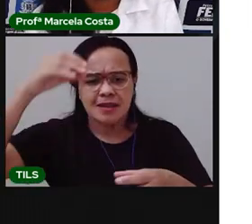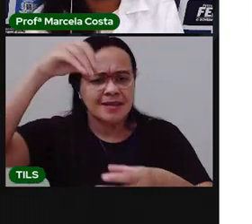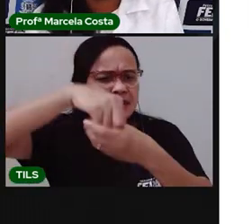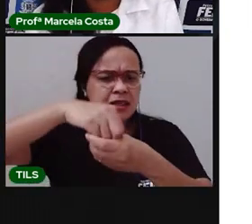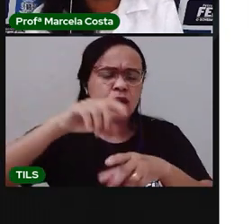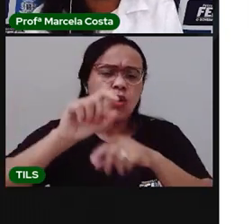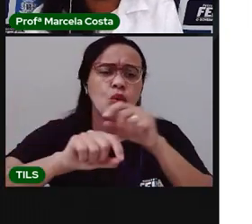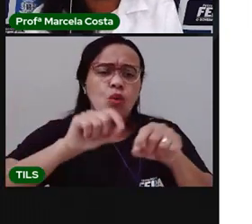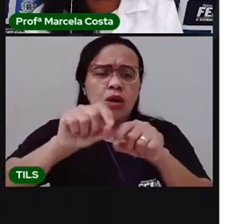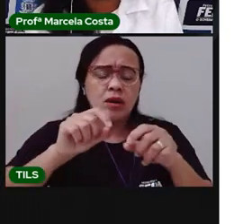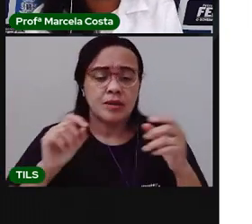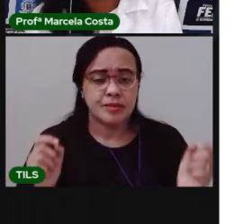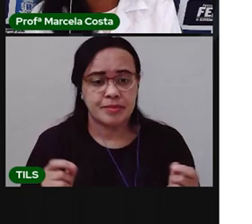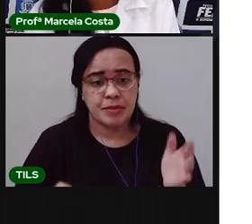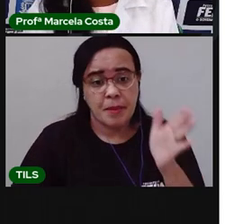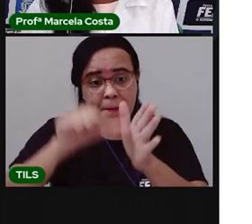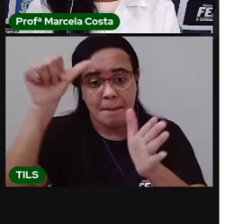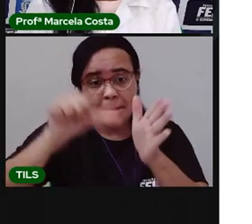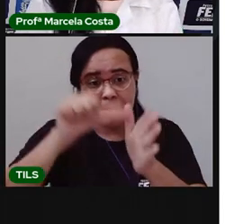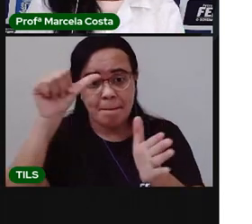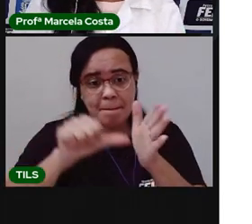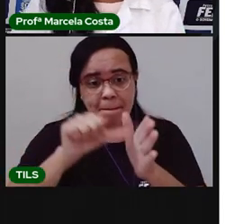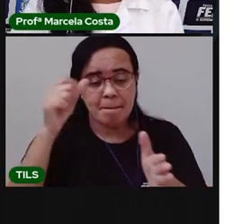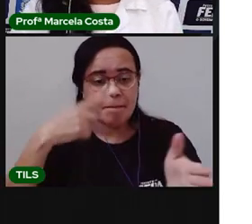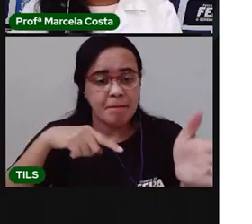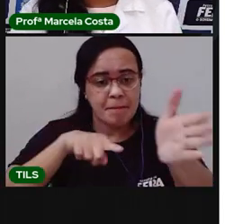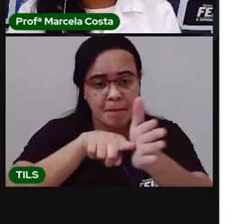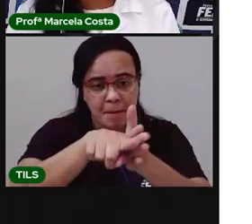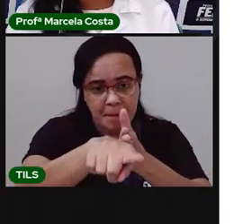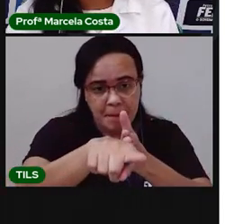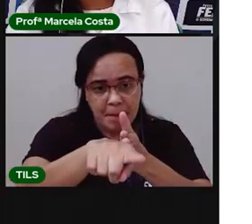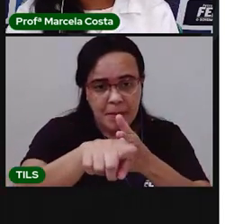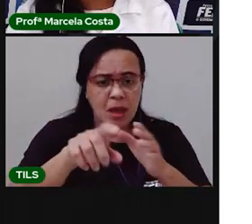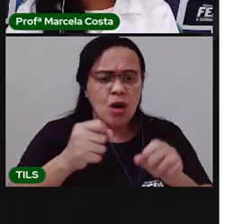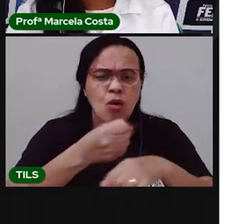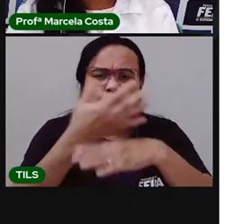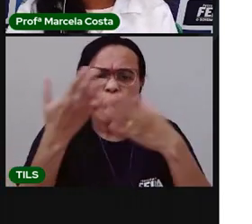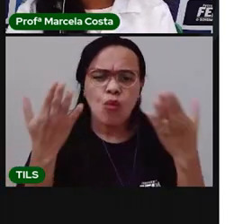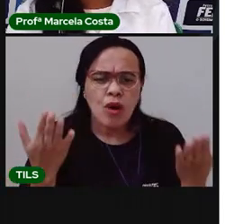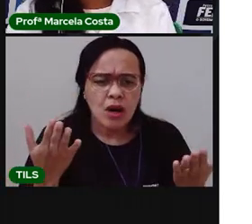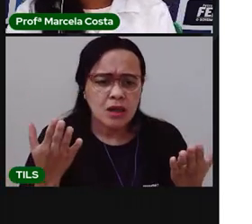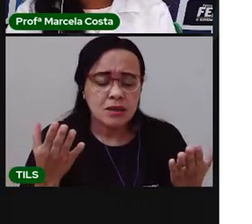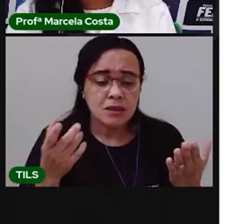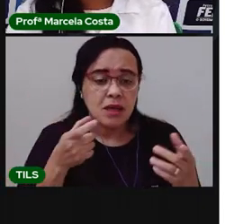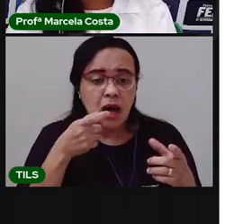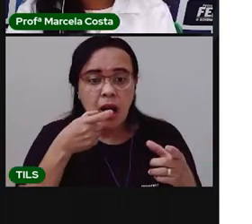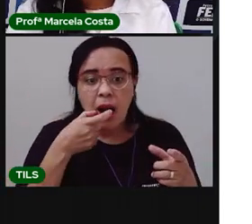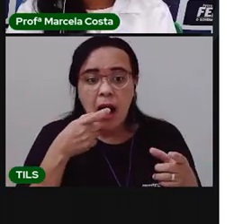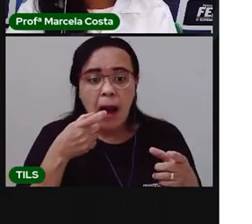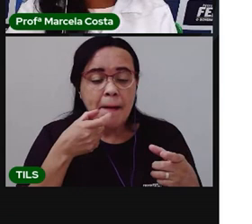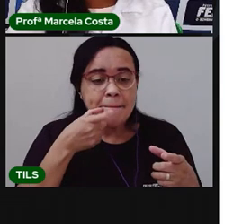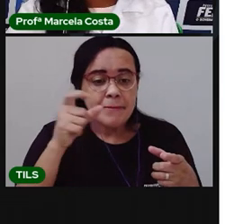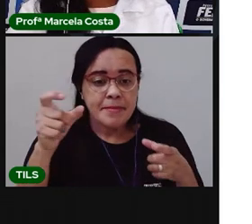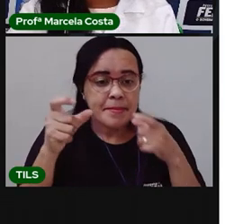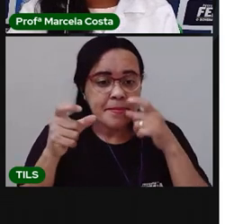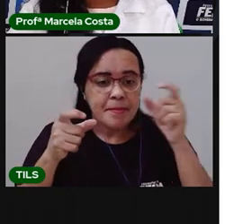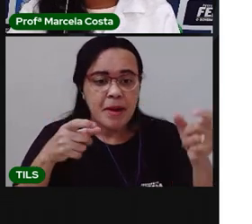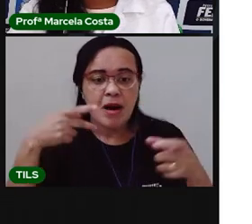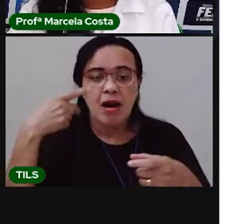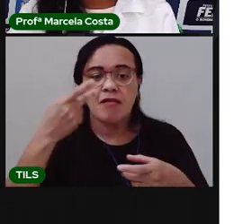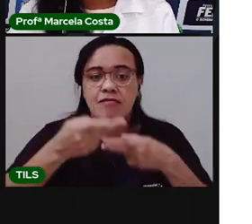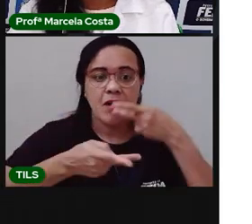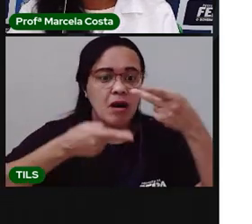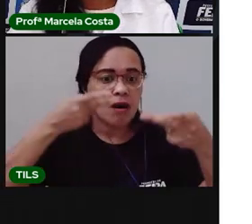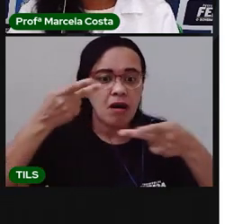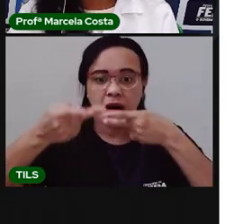primeira coisa que está pedindo é perguntando quantas vezes a gente abre a boca para falar essa palavra, qual é a